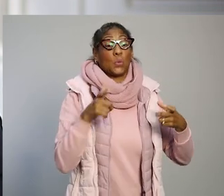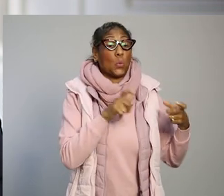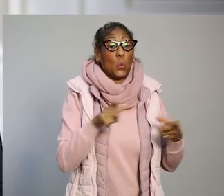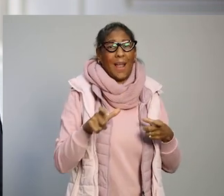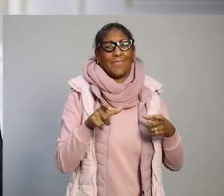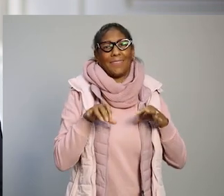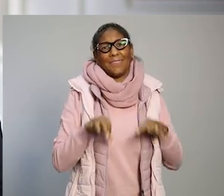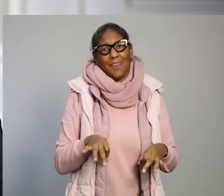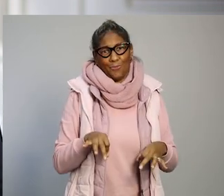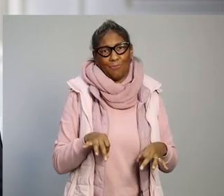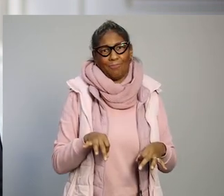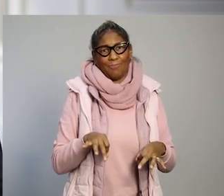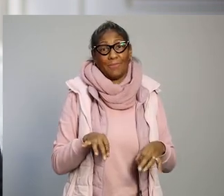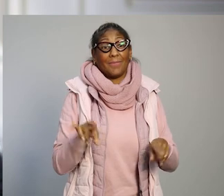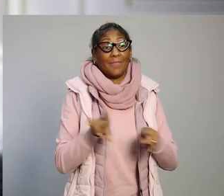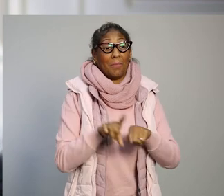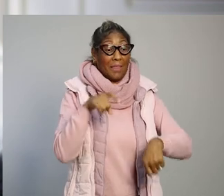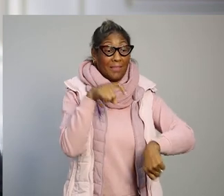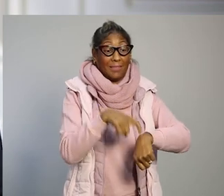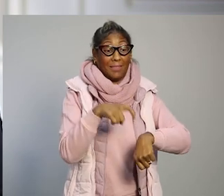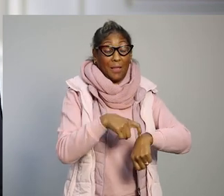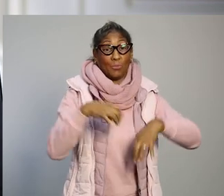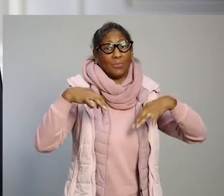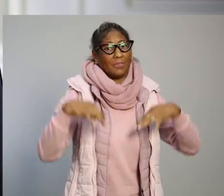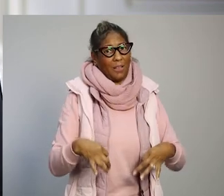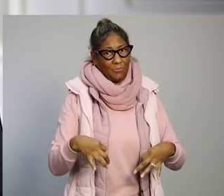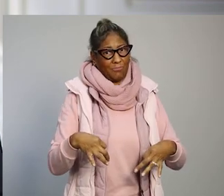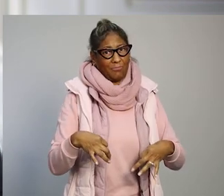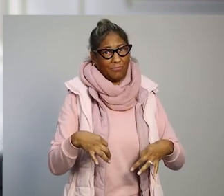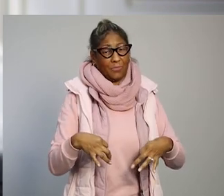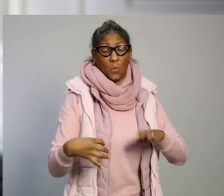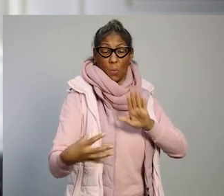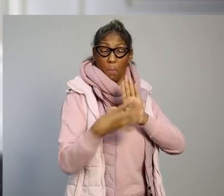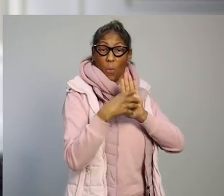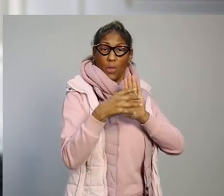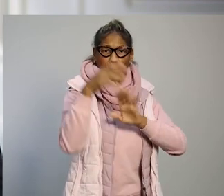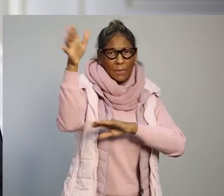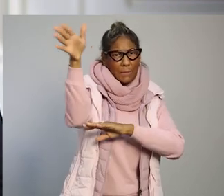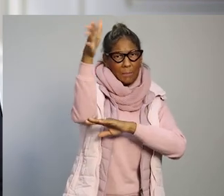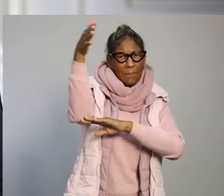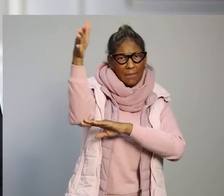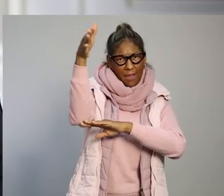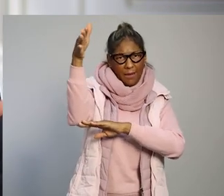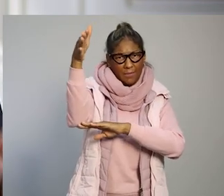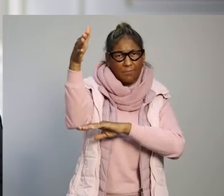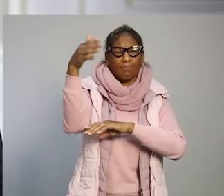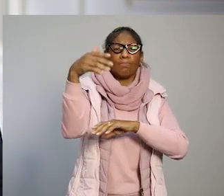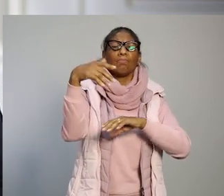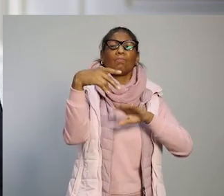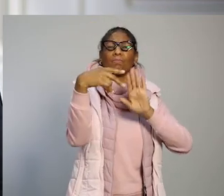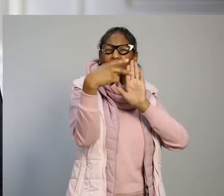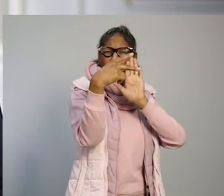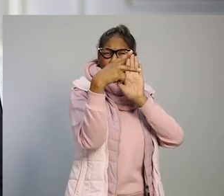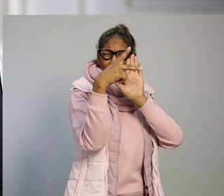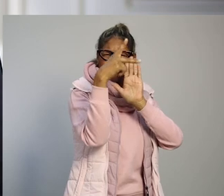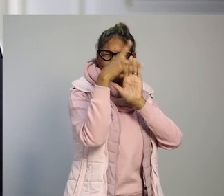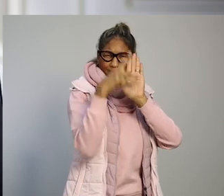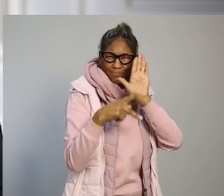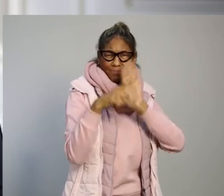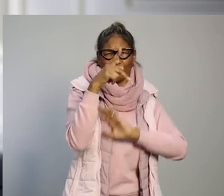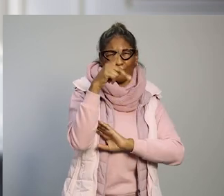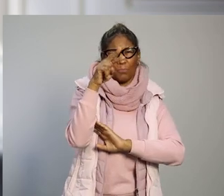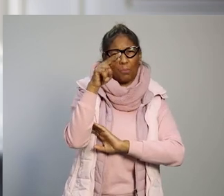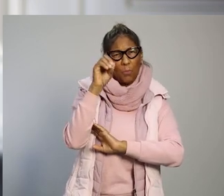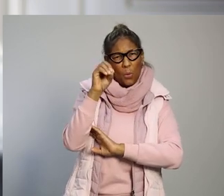no local certo e também no momento certo. O modelo das bandeiras e os protocolos que ali estão